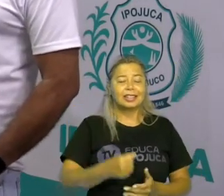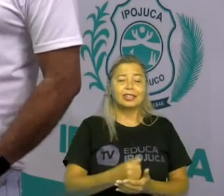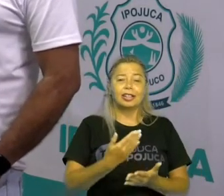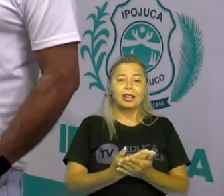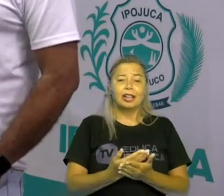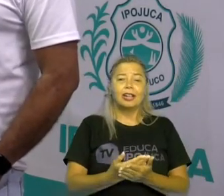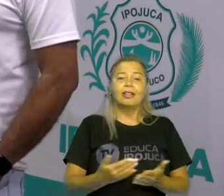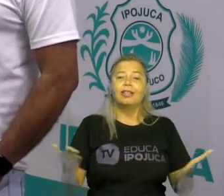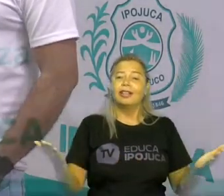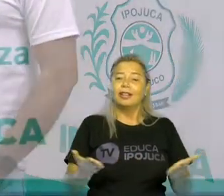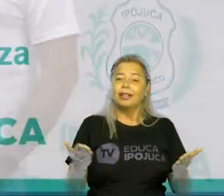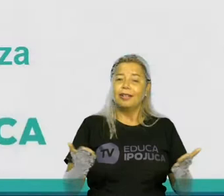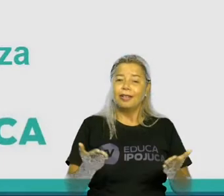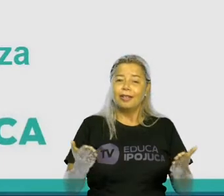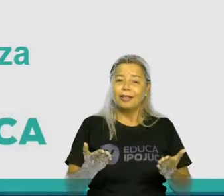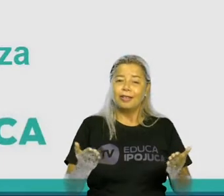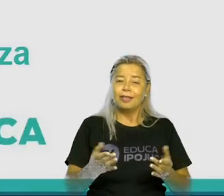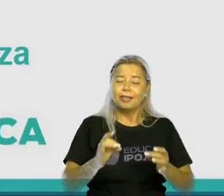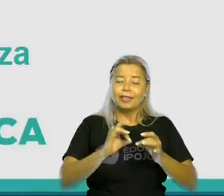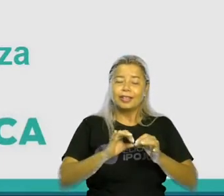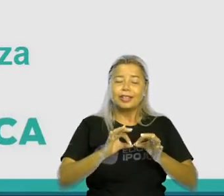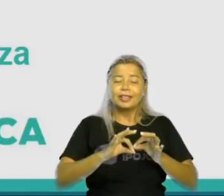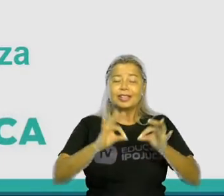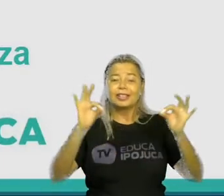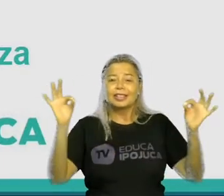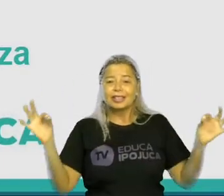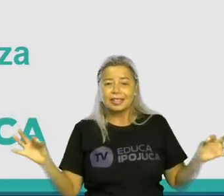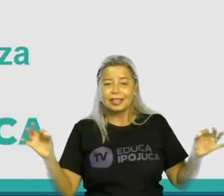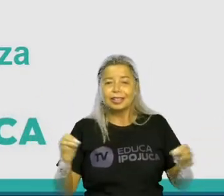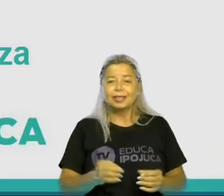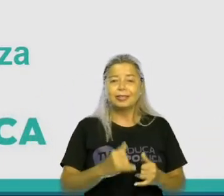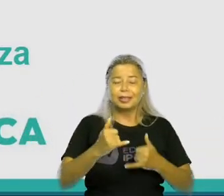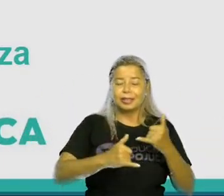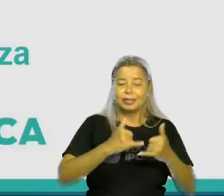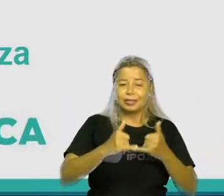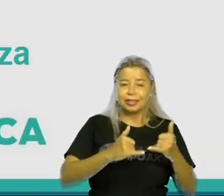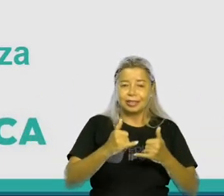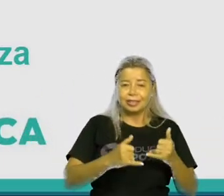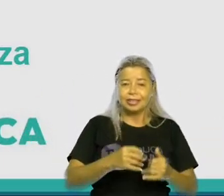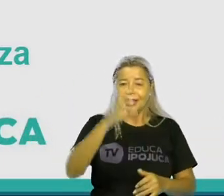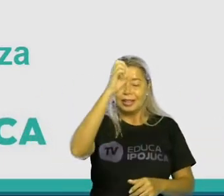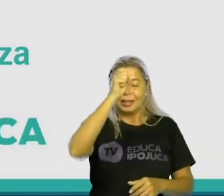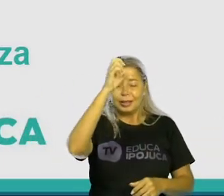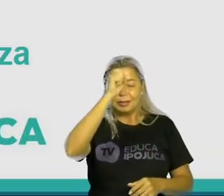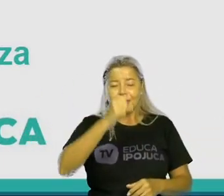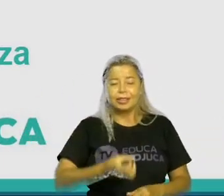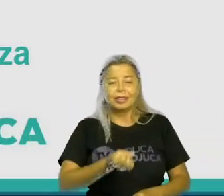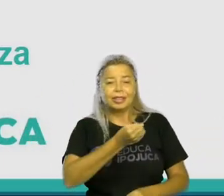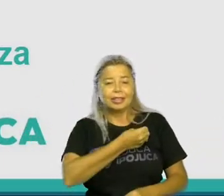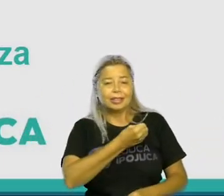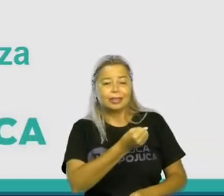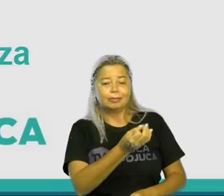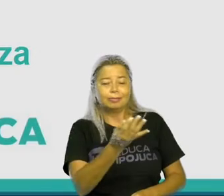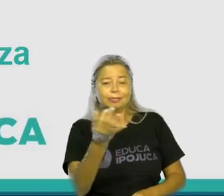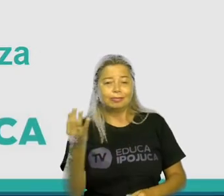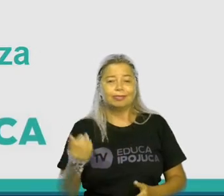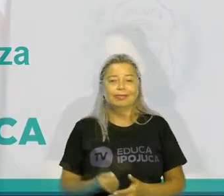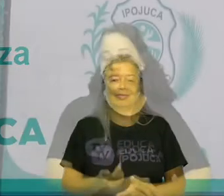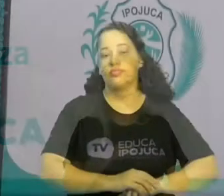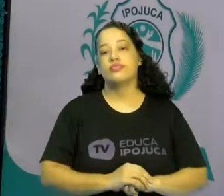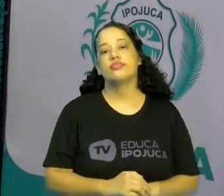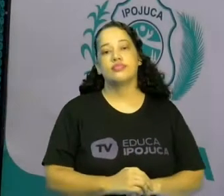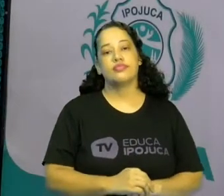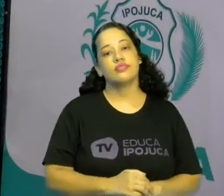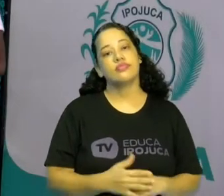Vamos aprender sobre os Cardinal Numbers, os números cardinais em inglês. Let's go!